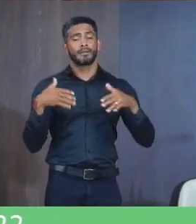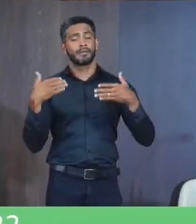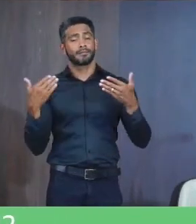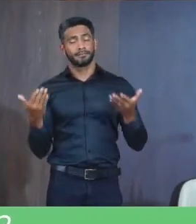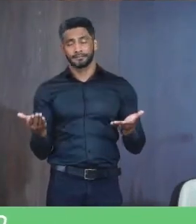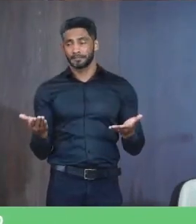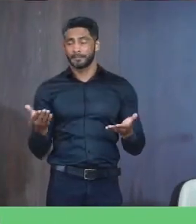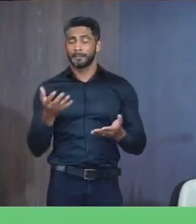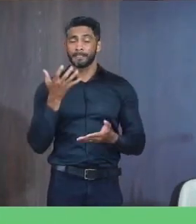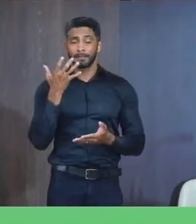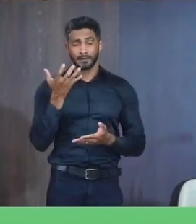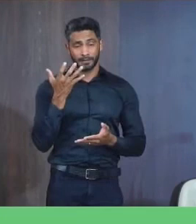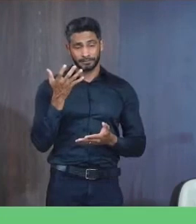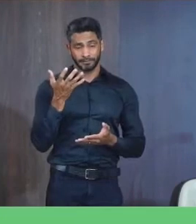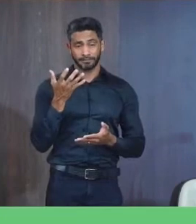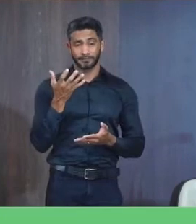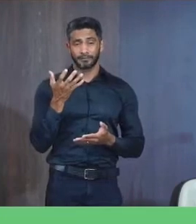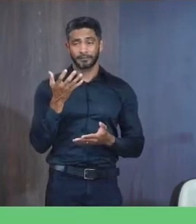queria